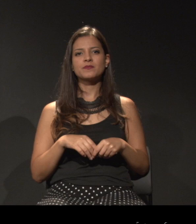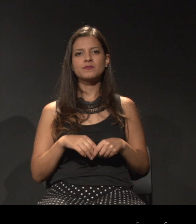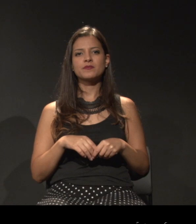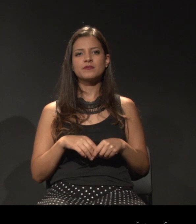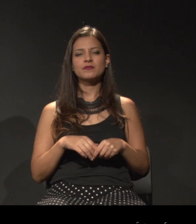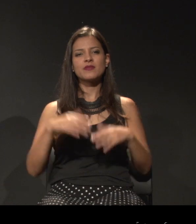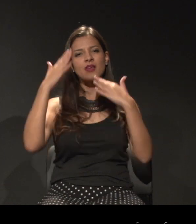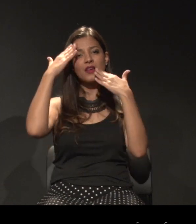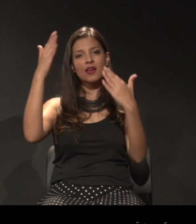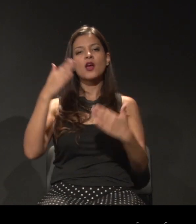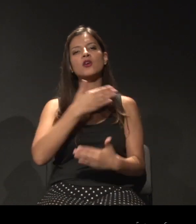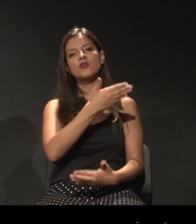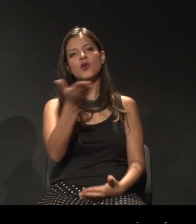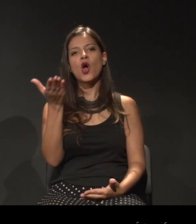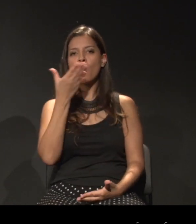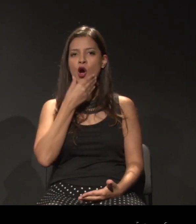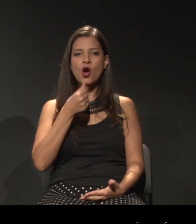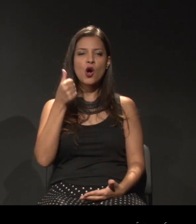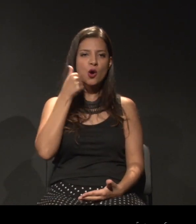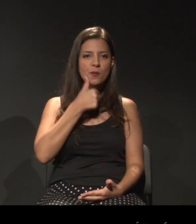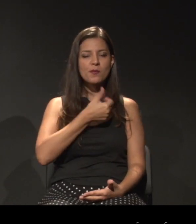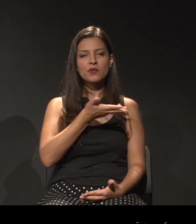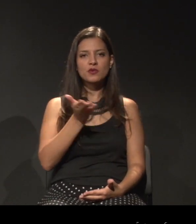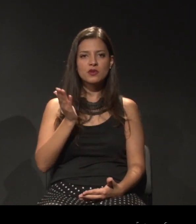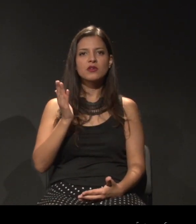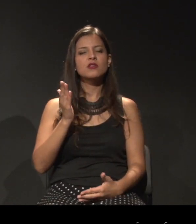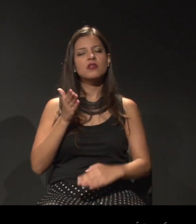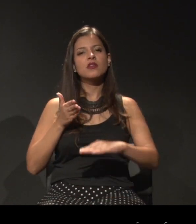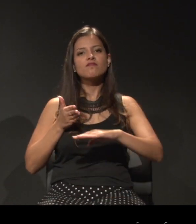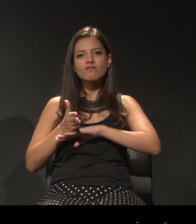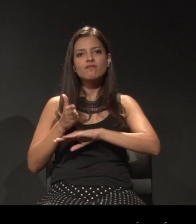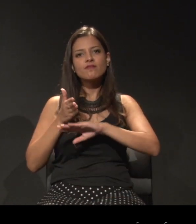a todas e todas que acessaram o circuito acadêmico antes de mim,